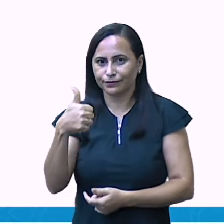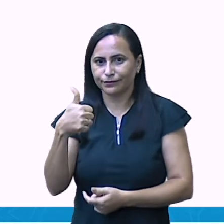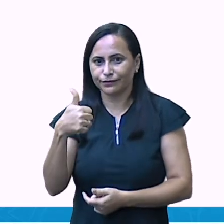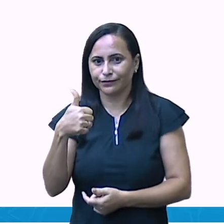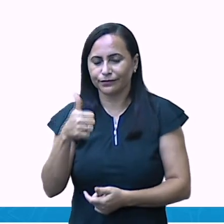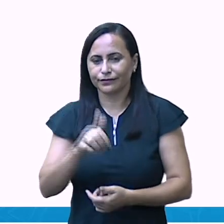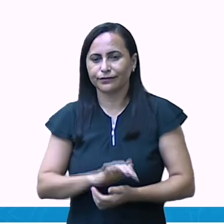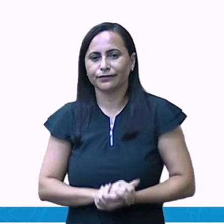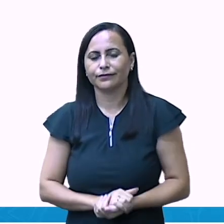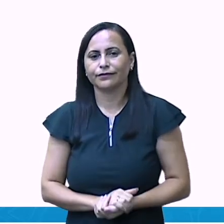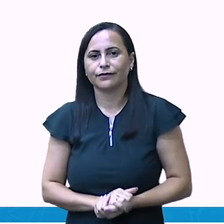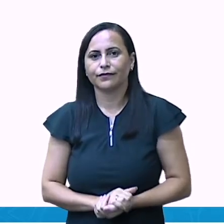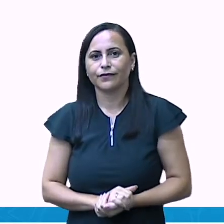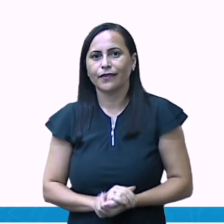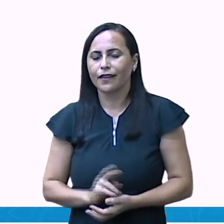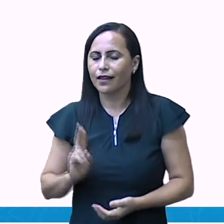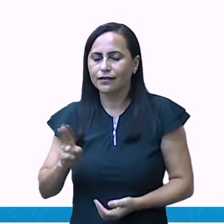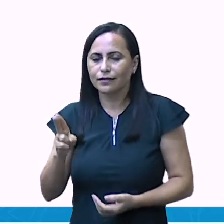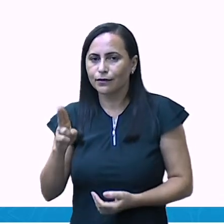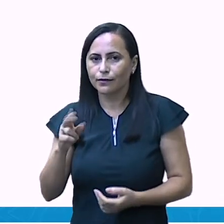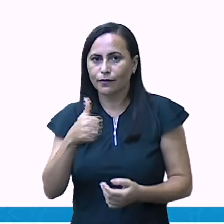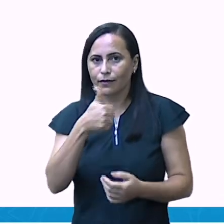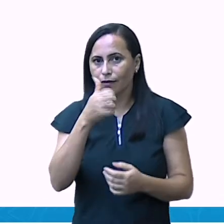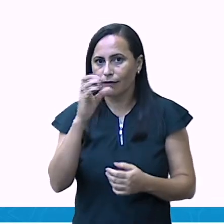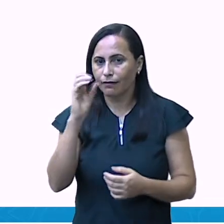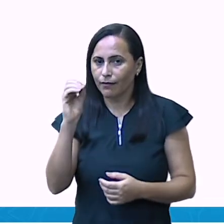sequência. Dez, onze.